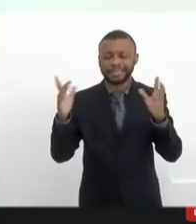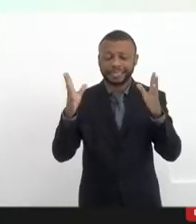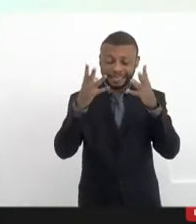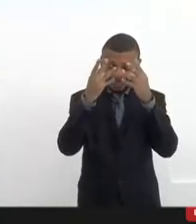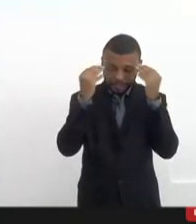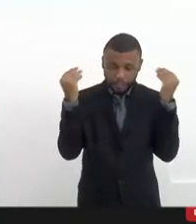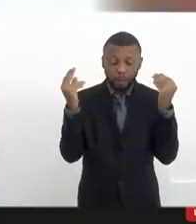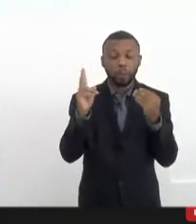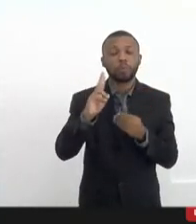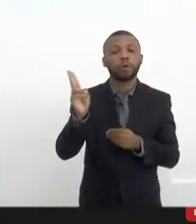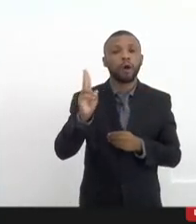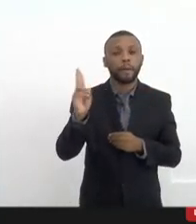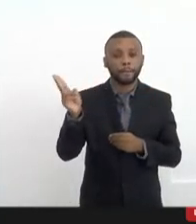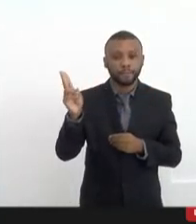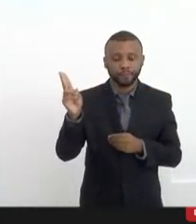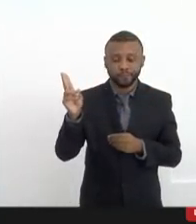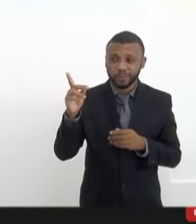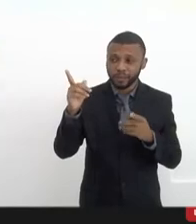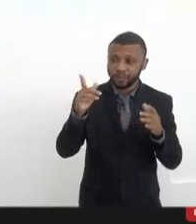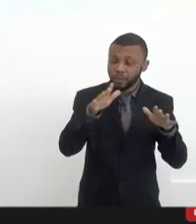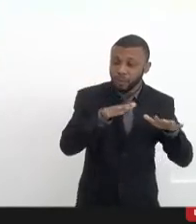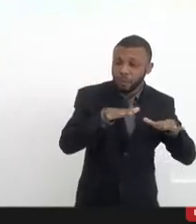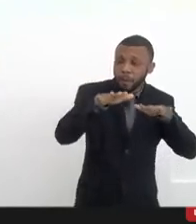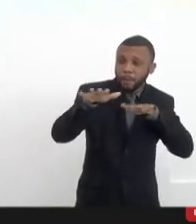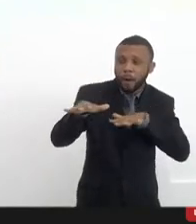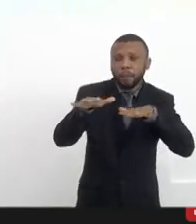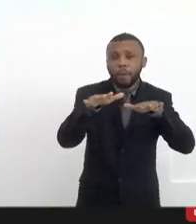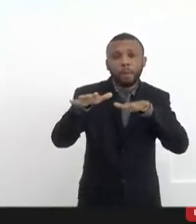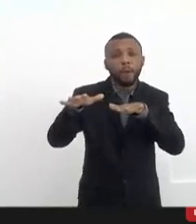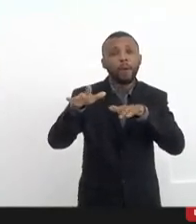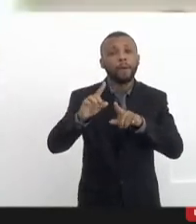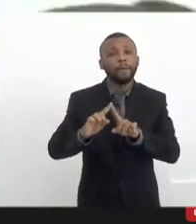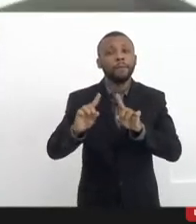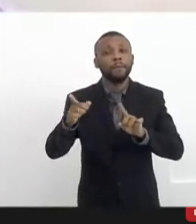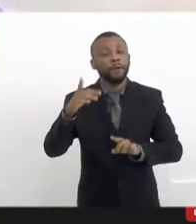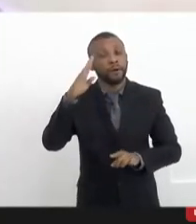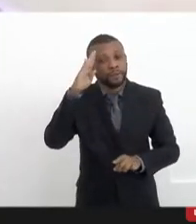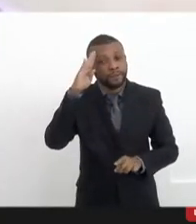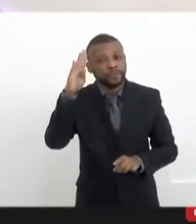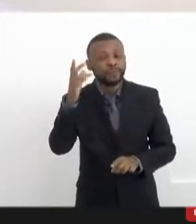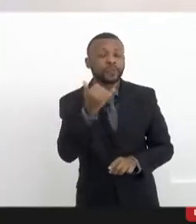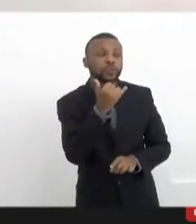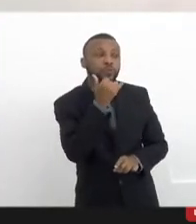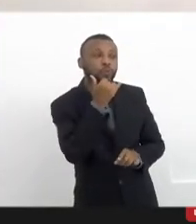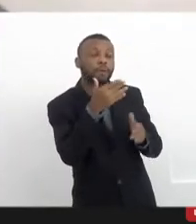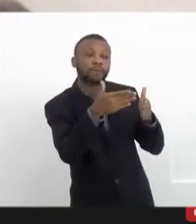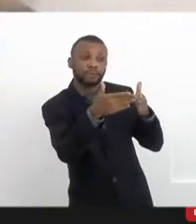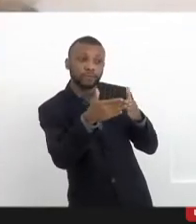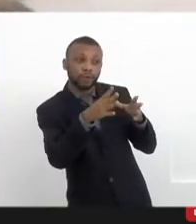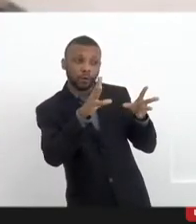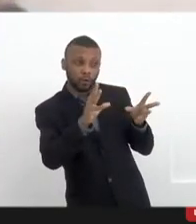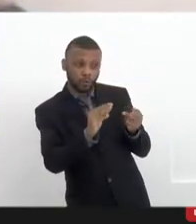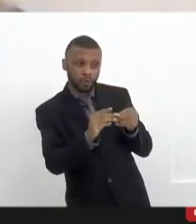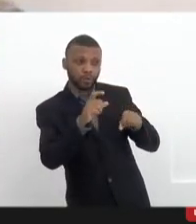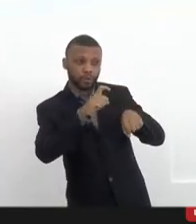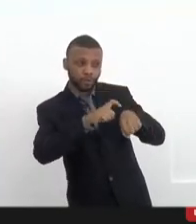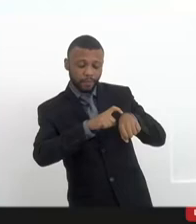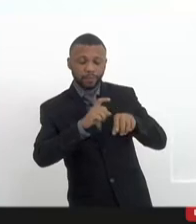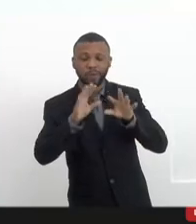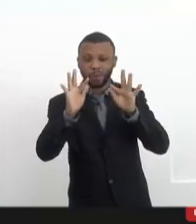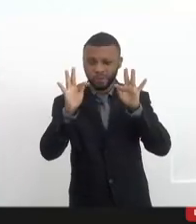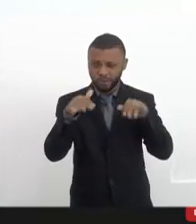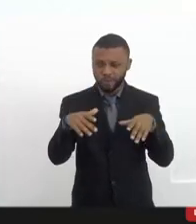esqueci o nome lá, do que nós fomos fazer lá, mas é a grande... Não, peço só, por favor, que conclua pelo tempo. Concluindo,